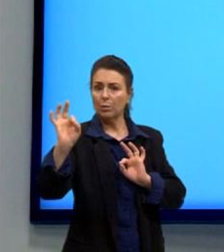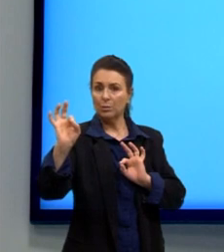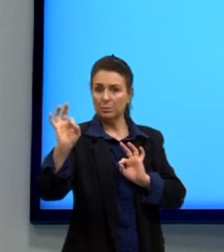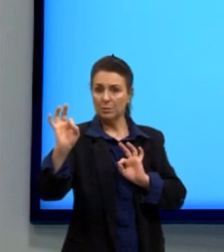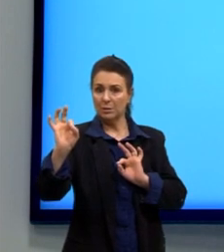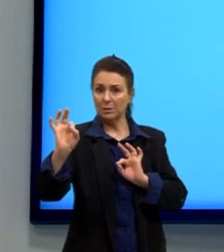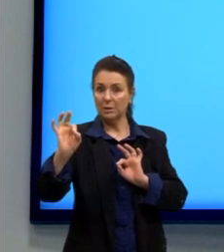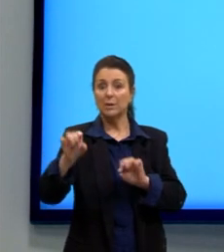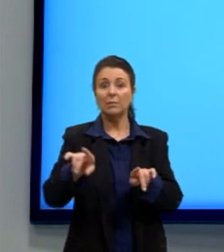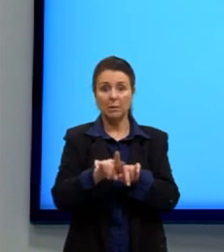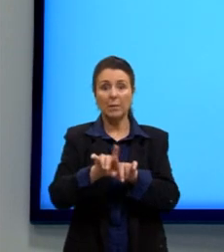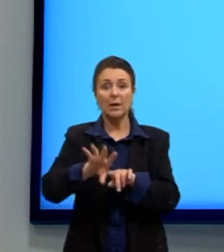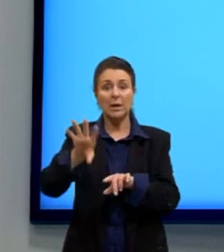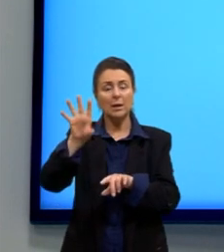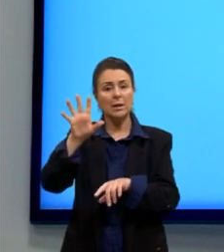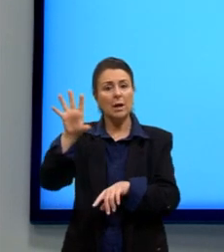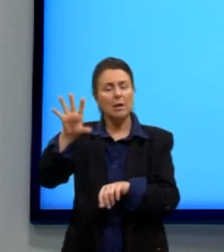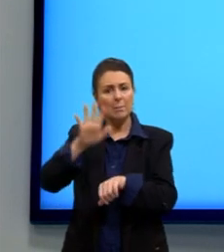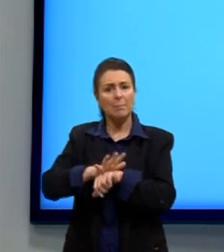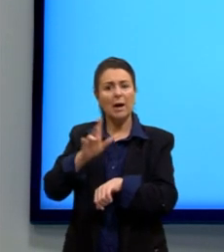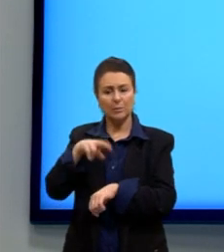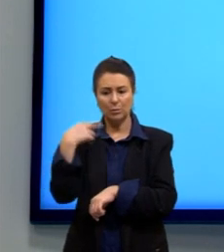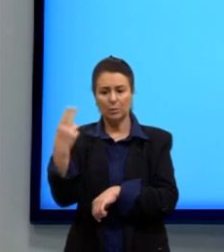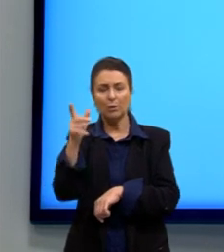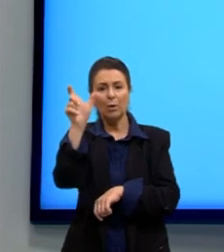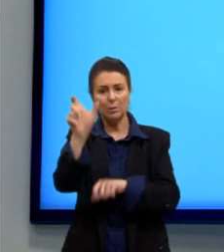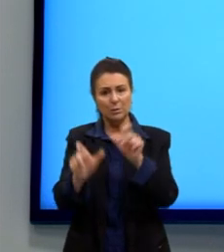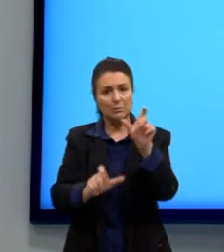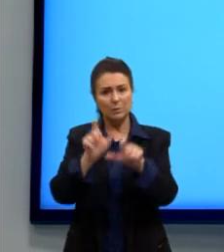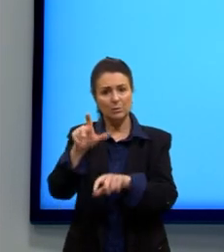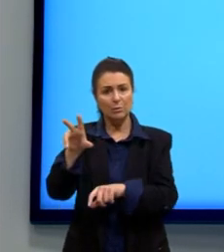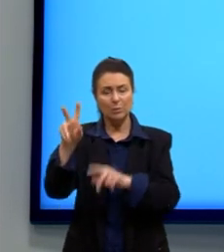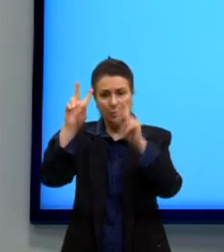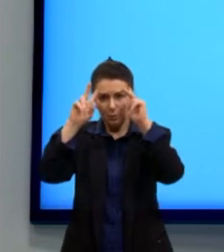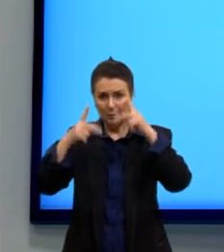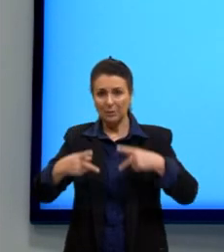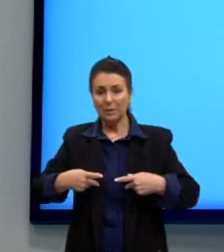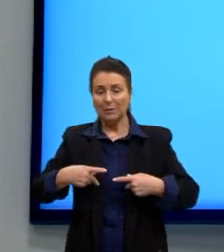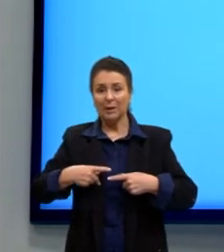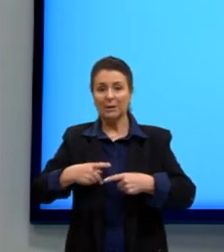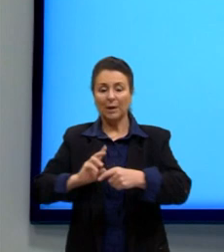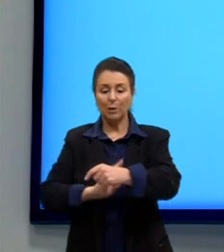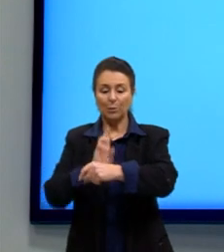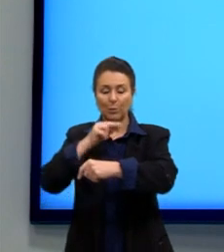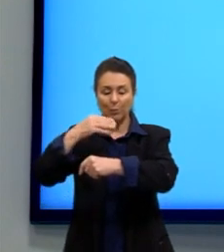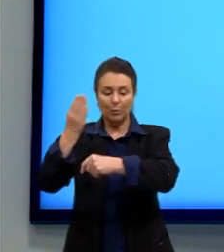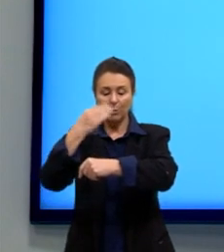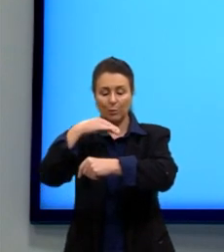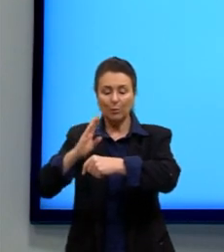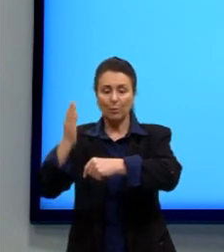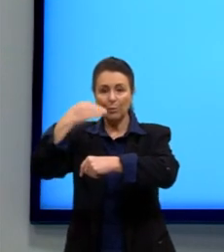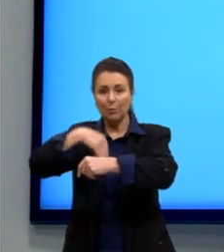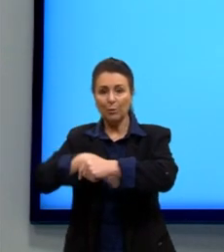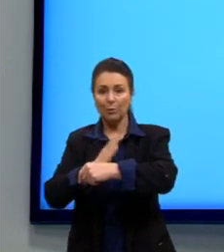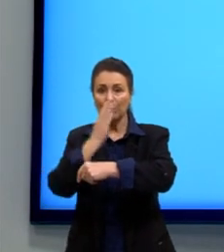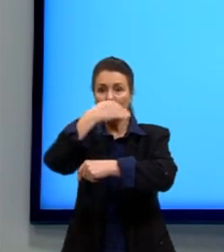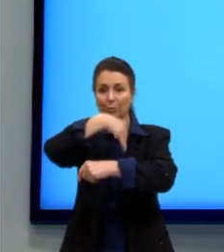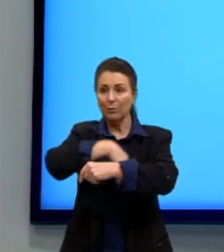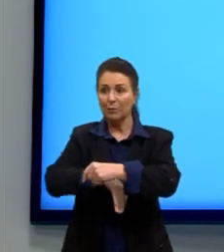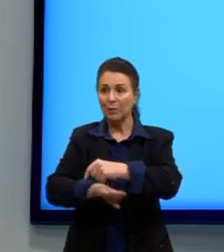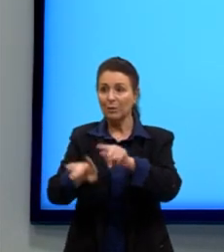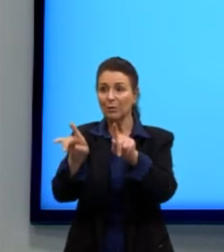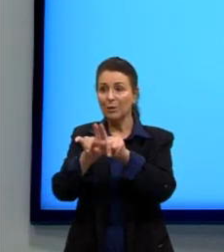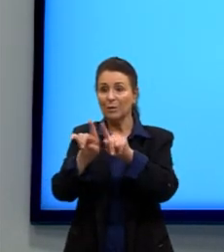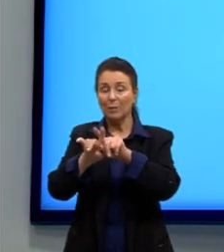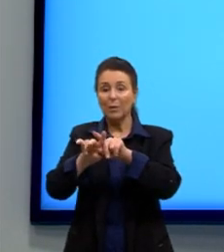sons do que a gente. E aqui a gente tem o quê? também o golfinho e o morcego que escutam, então, sons bem, com